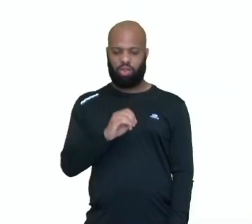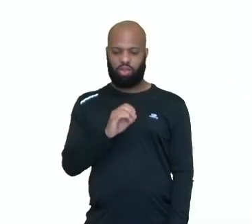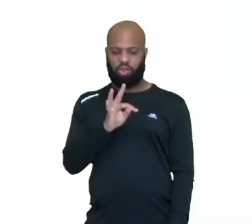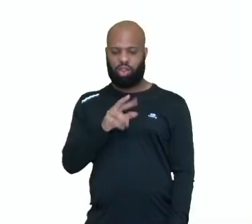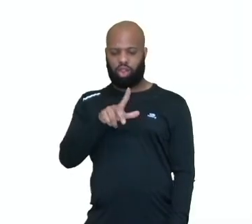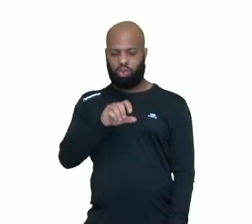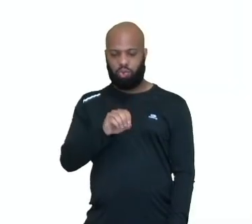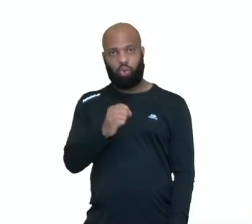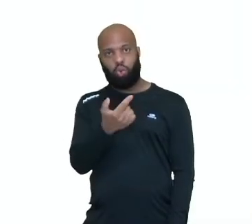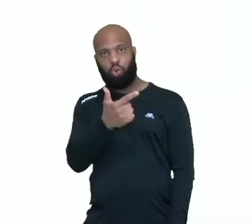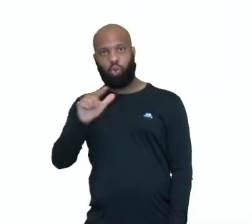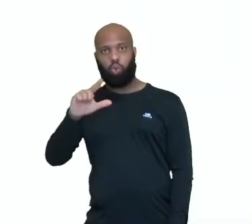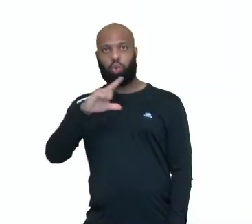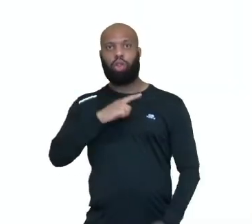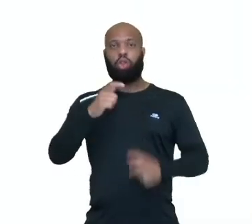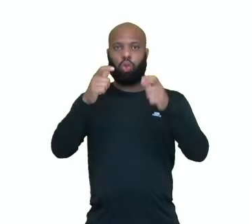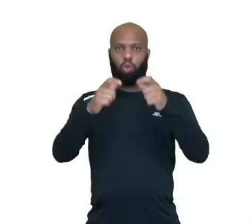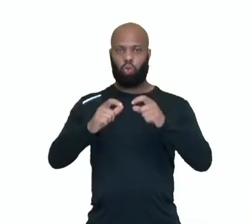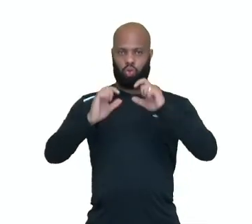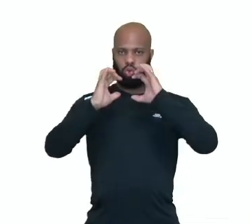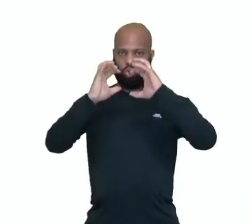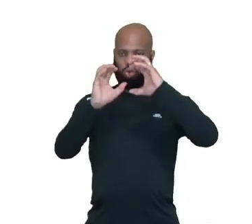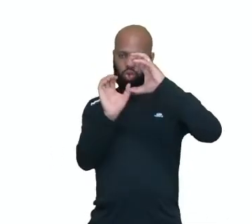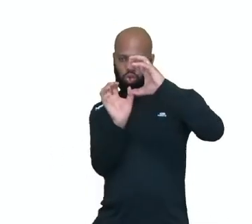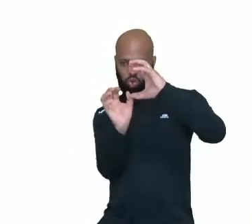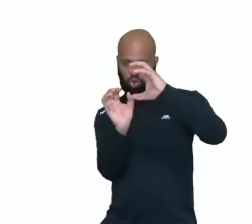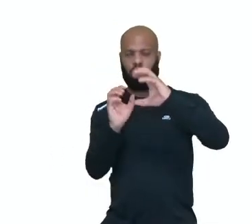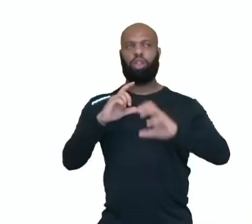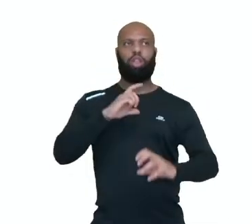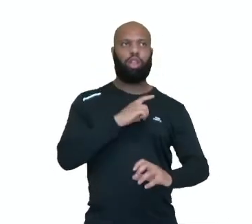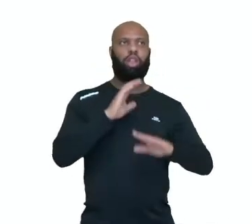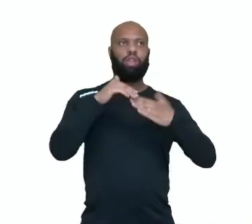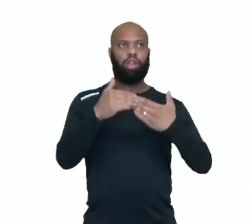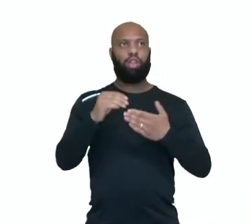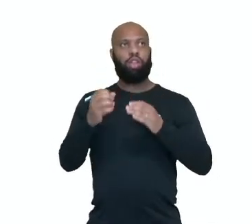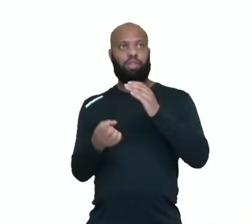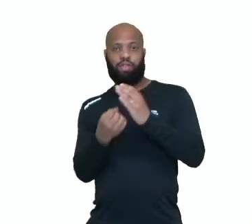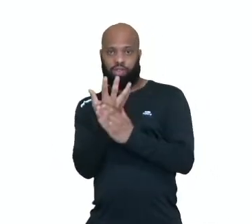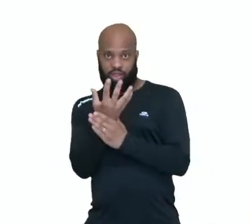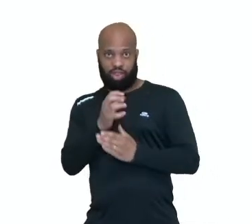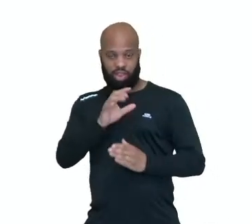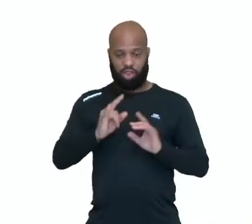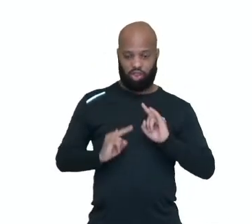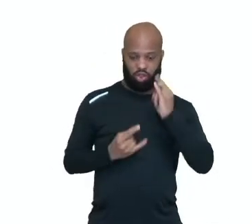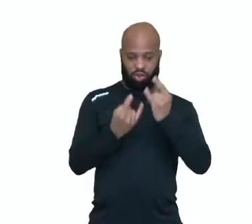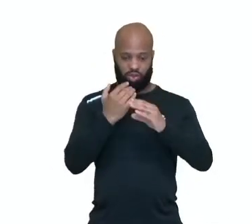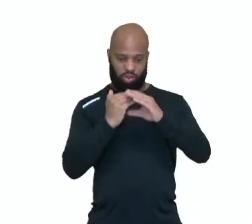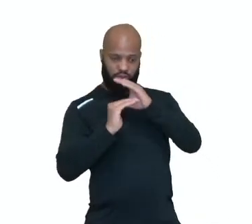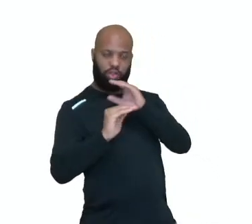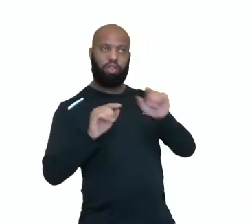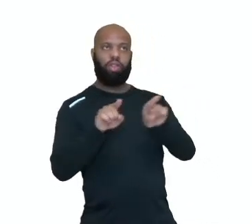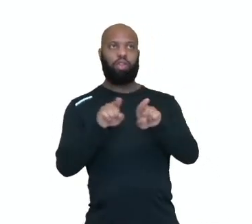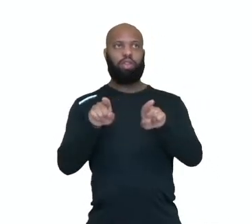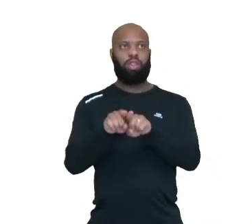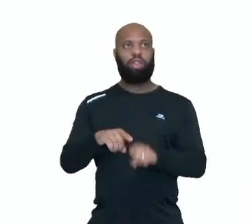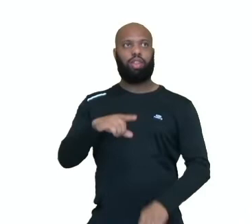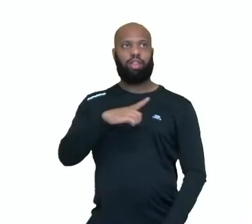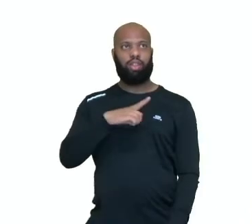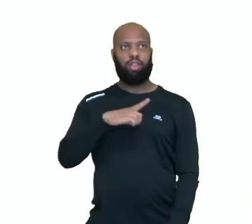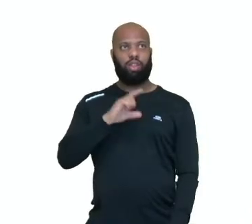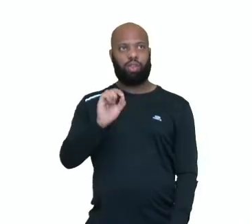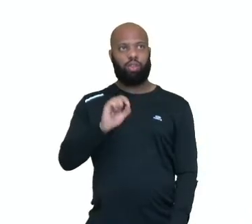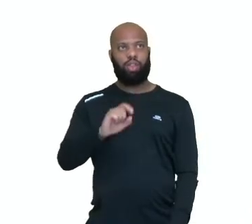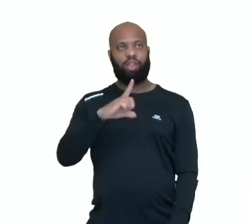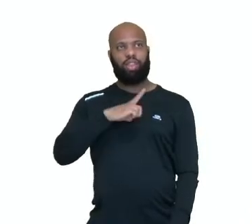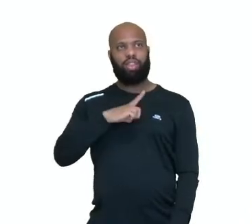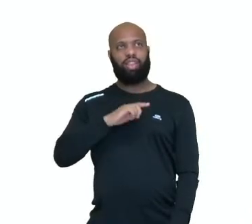neurohipófise, ela vai armazenar e vai mandar pra frente, né? Esses hormônios, principalmente aí a gente tem a ocitocina e